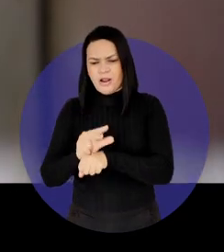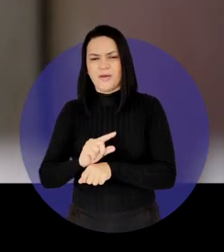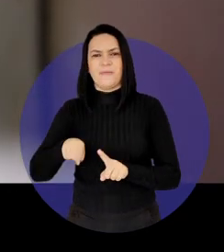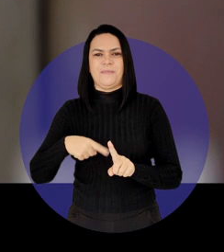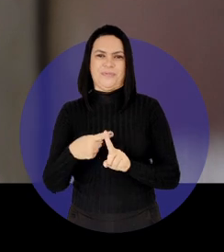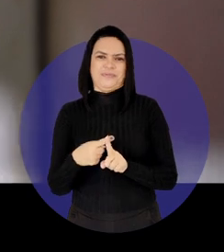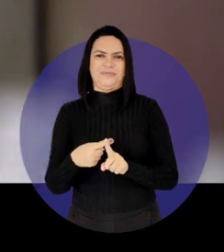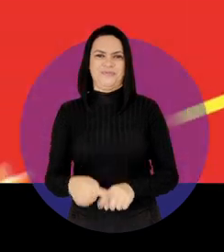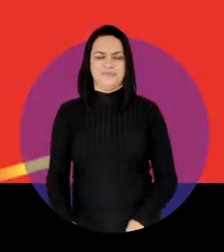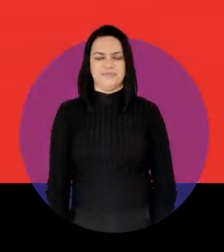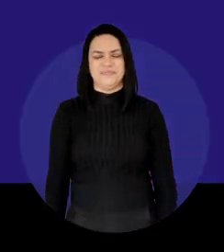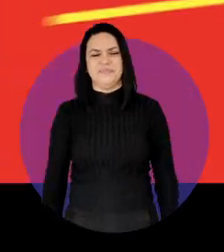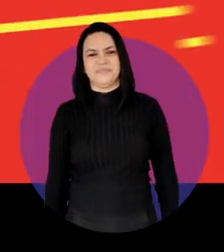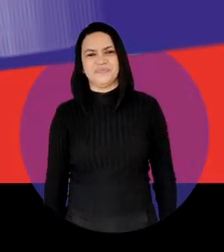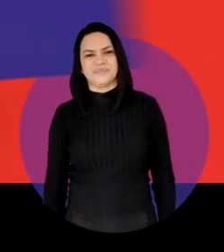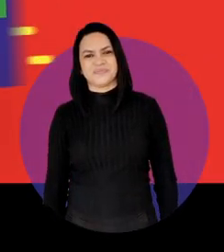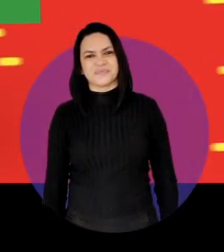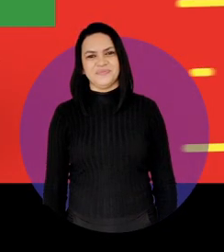trabalho.